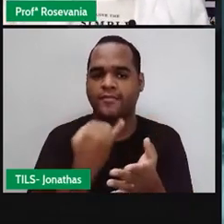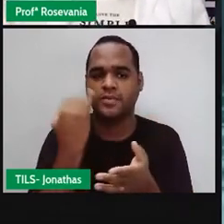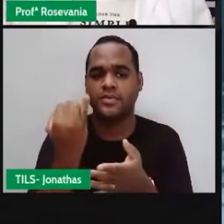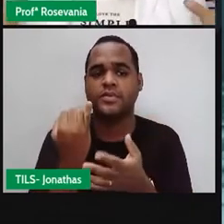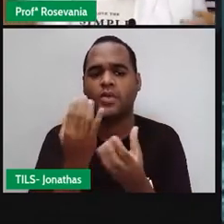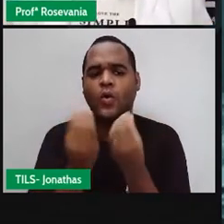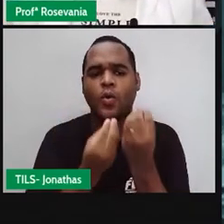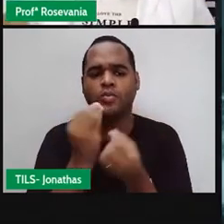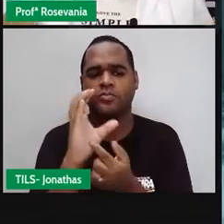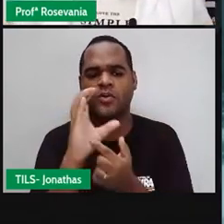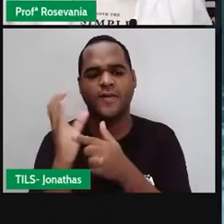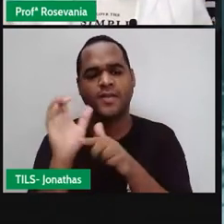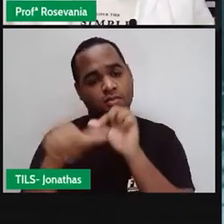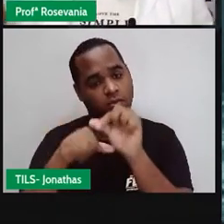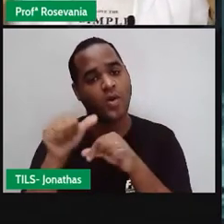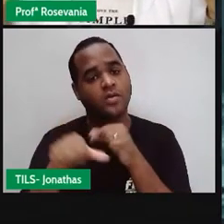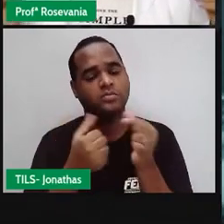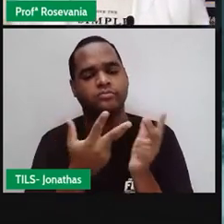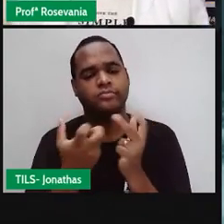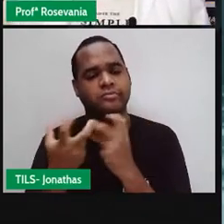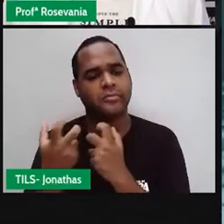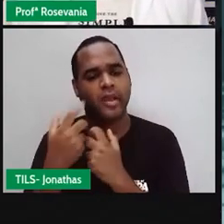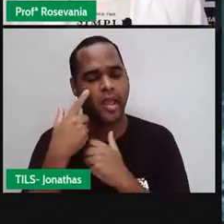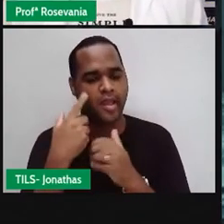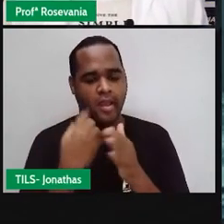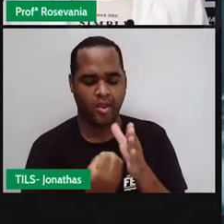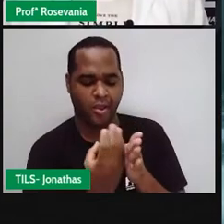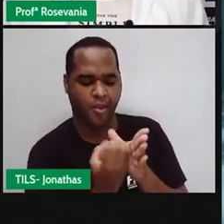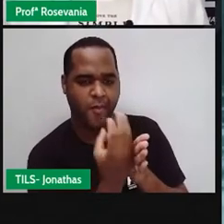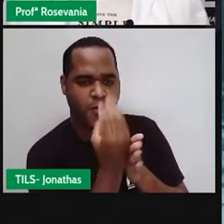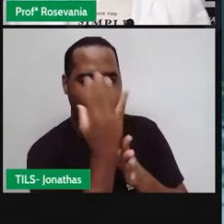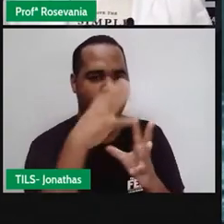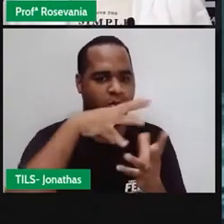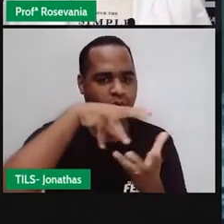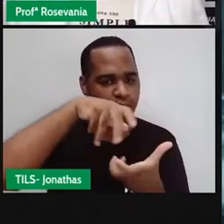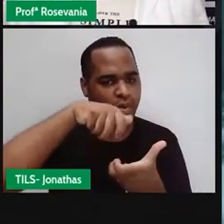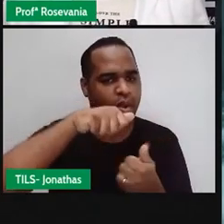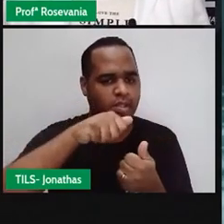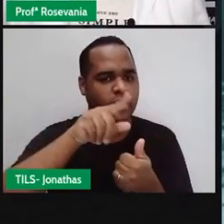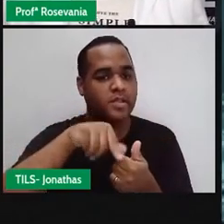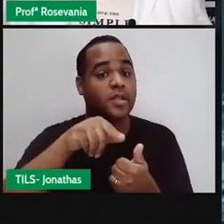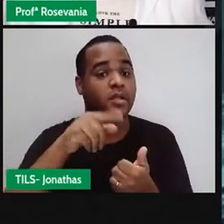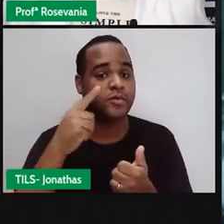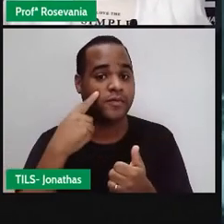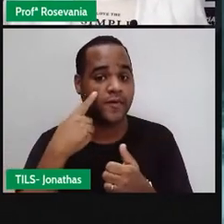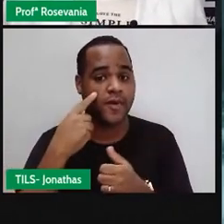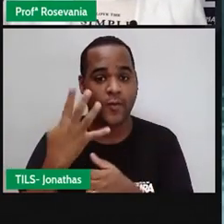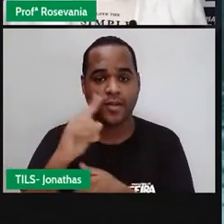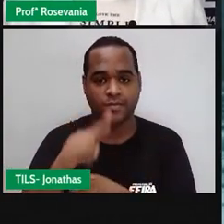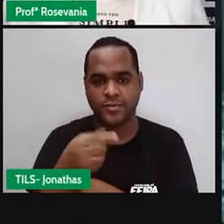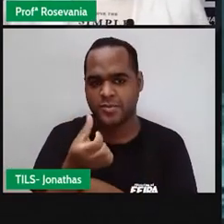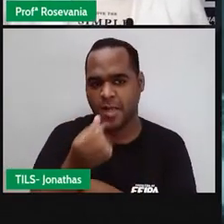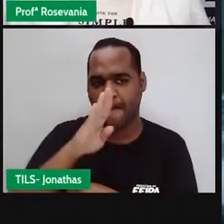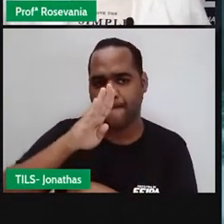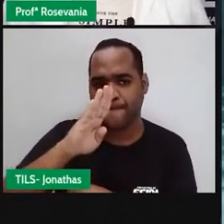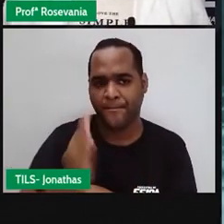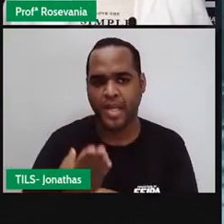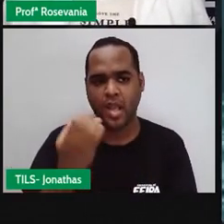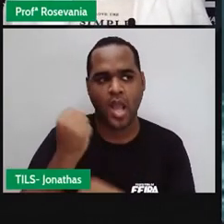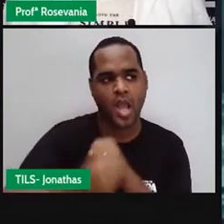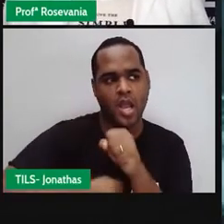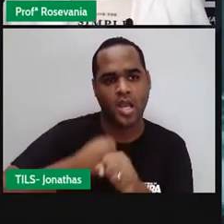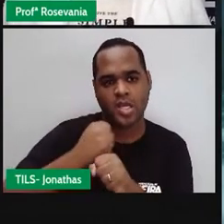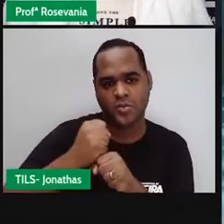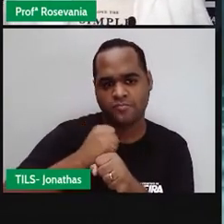clima, as quais são observadas desde a formação do planeta Terra. Ao longo, né, dos 4,6 bilhões de anos,